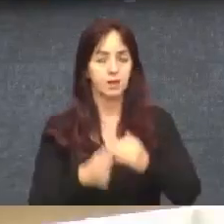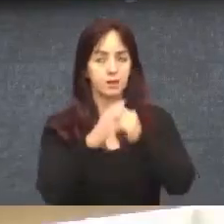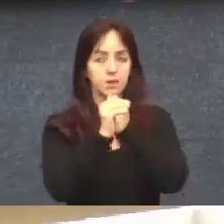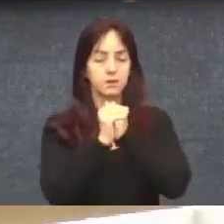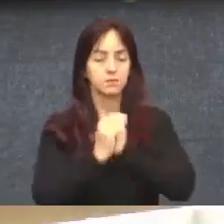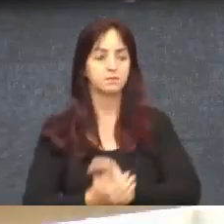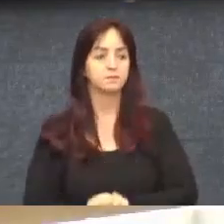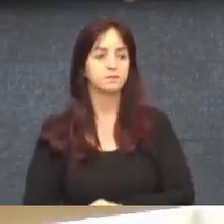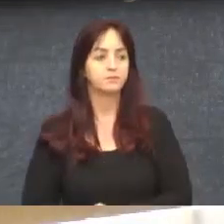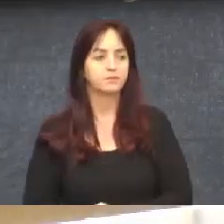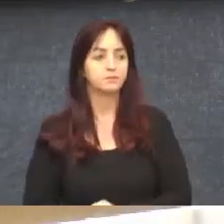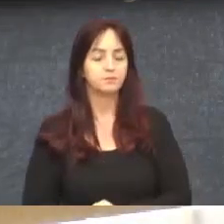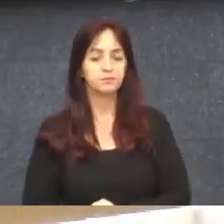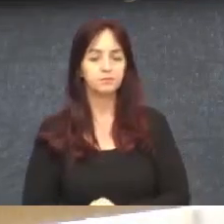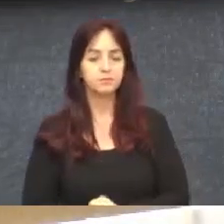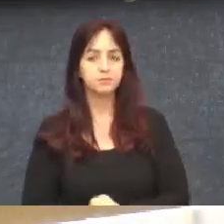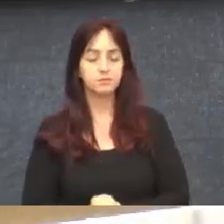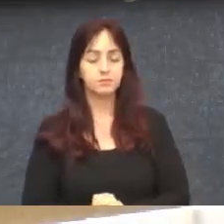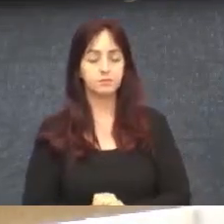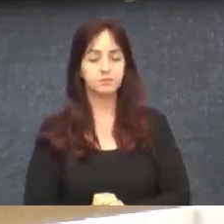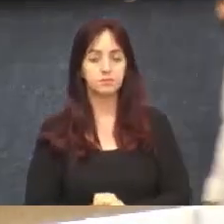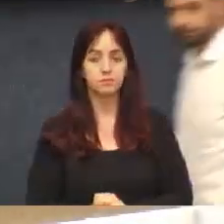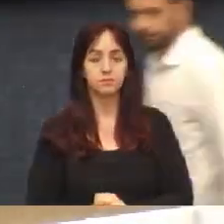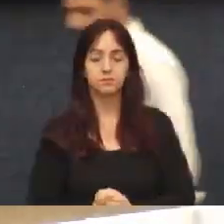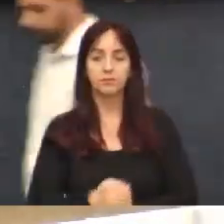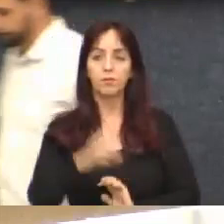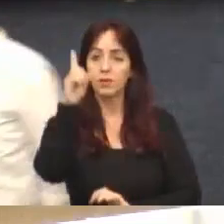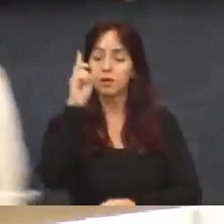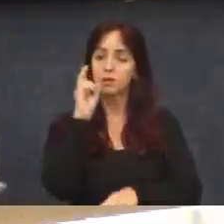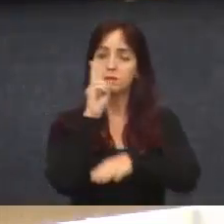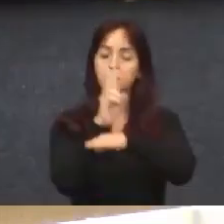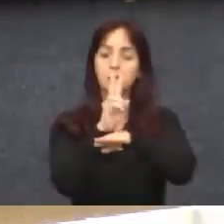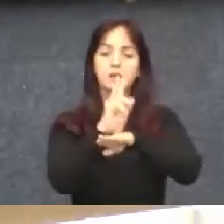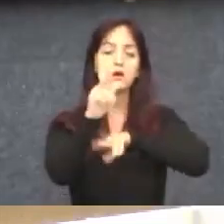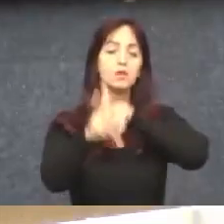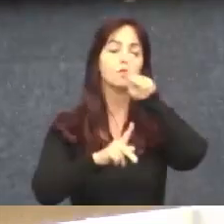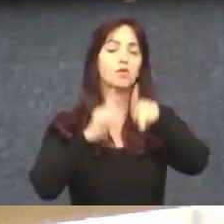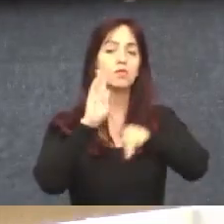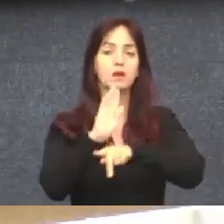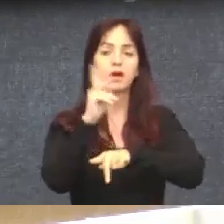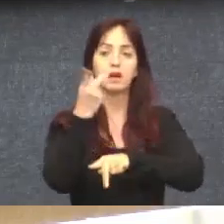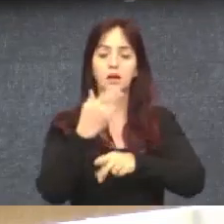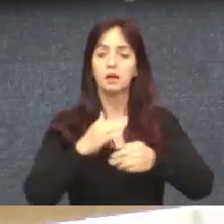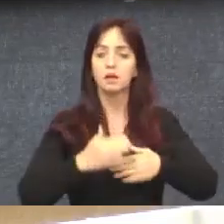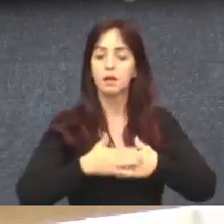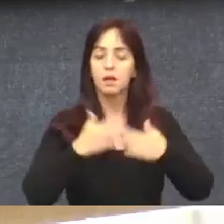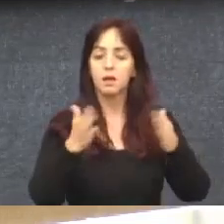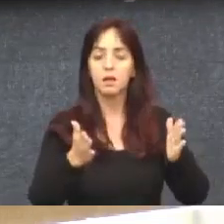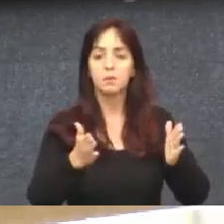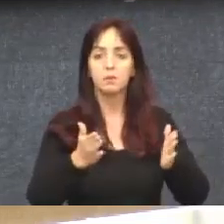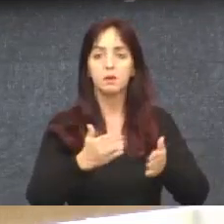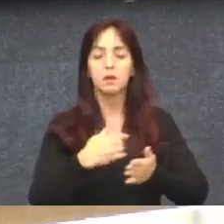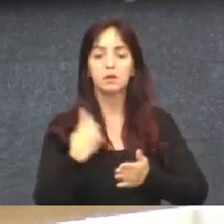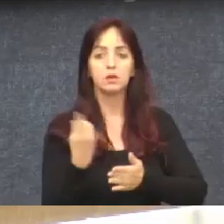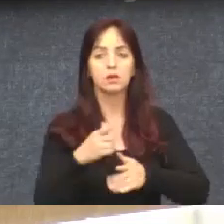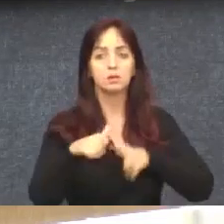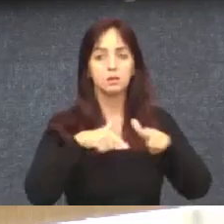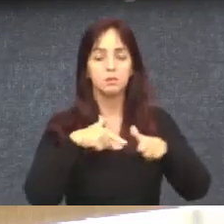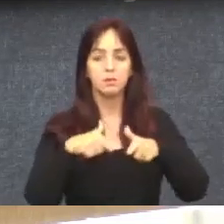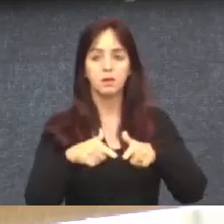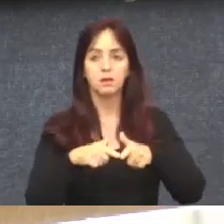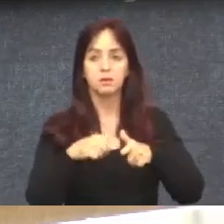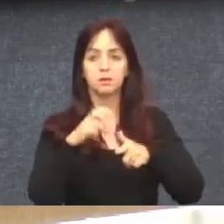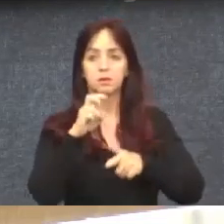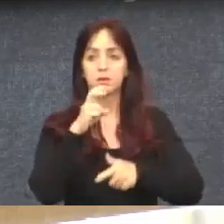Amém. Sob a proteção de Deus, em nome do povo de Belo Horizonte, eu declaro abertos os nossos trabalhos. 15 horas